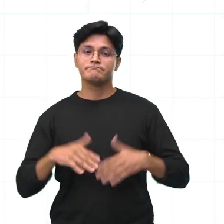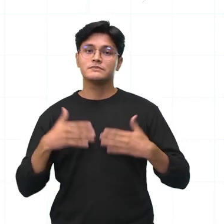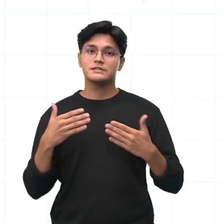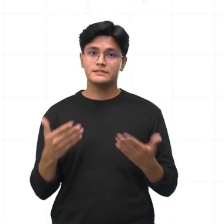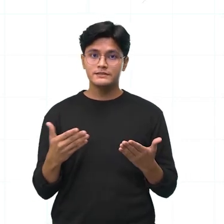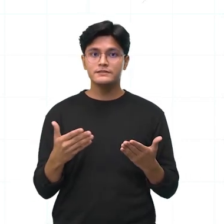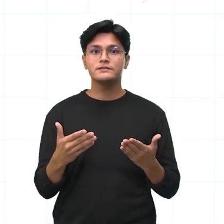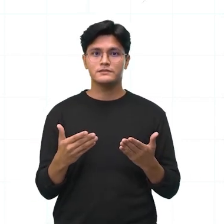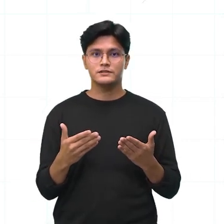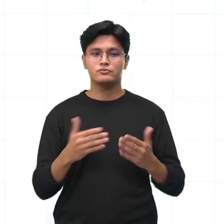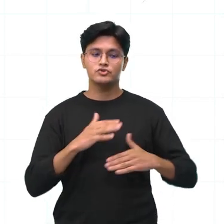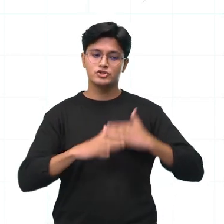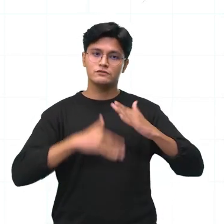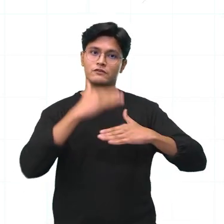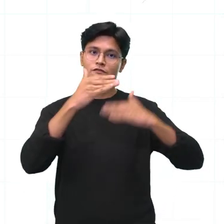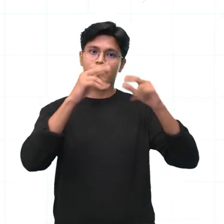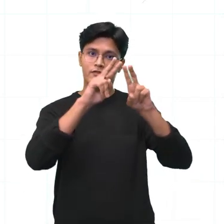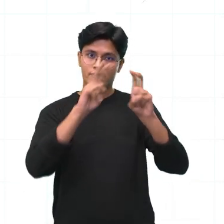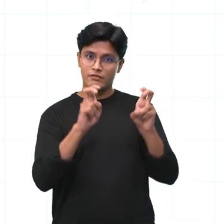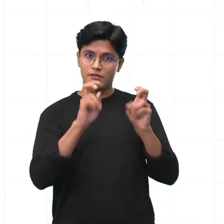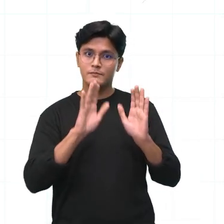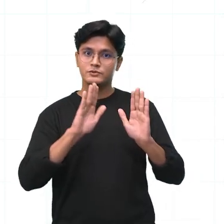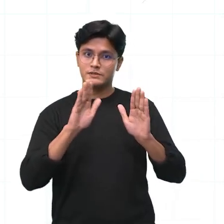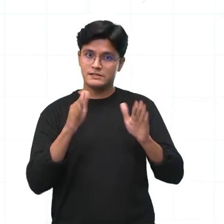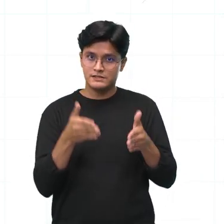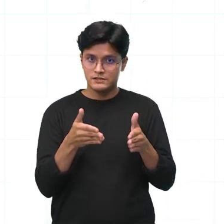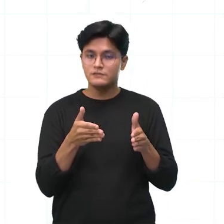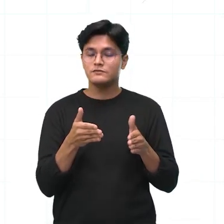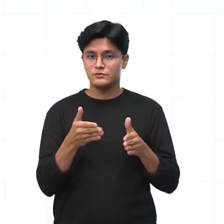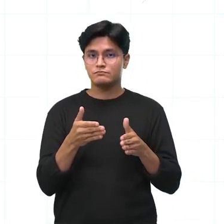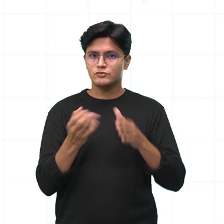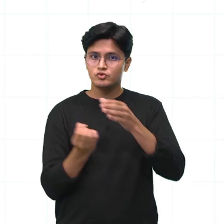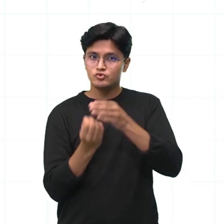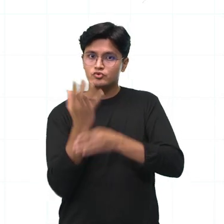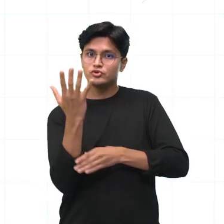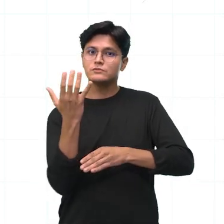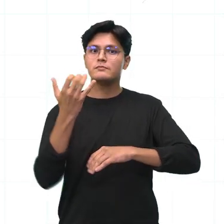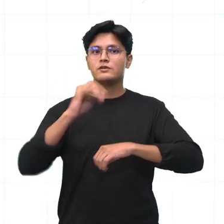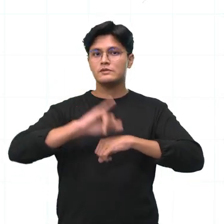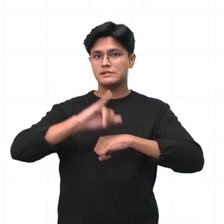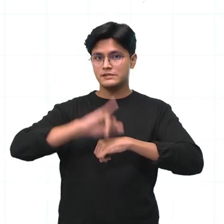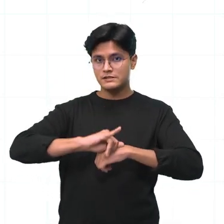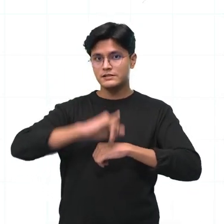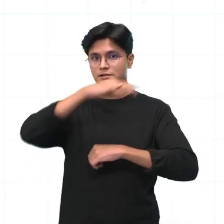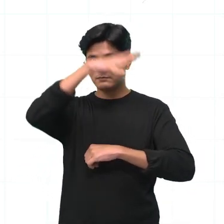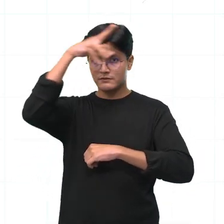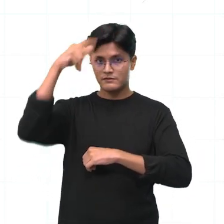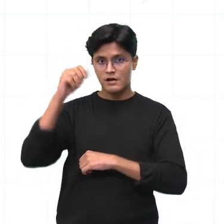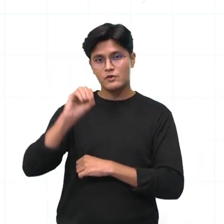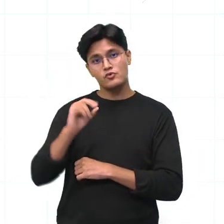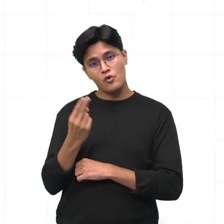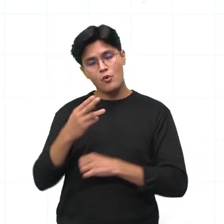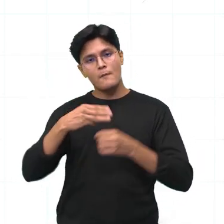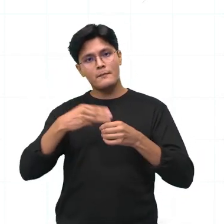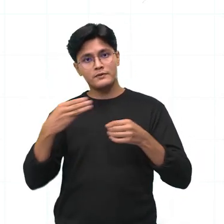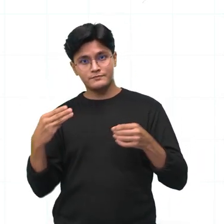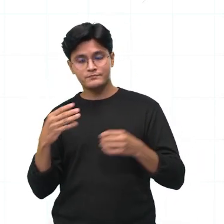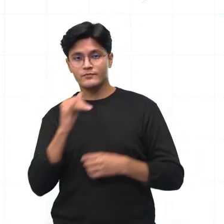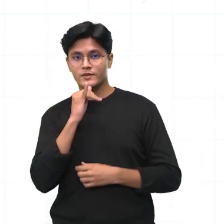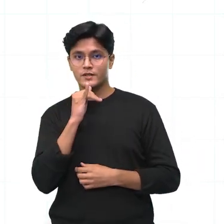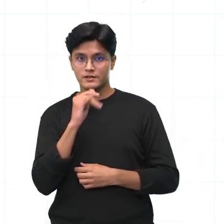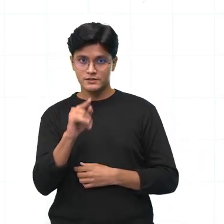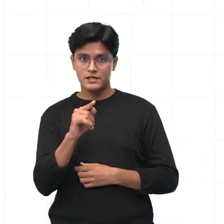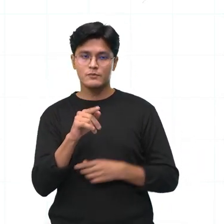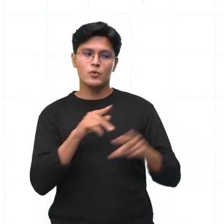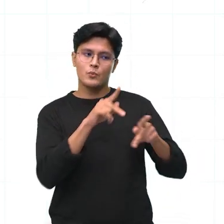esse tema específico, um tema específico para um público específico. Se você vai trabalhar um tema para a sua escola,